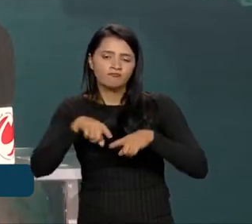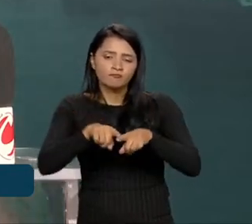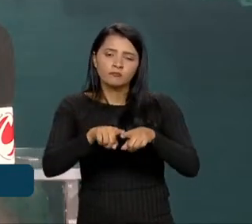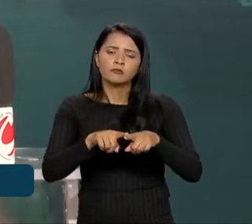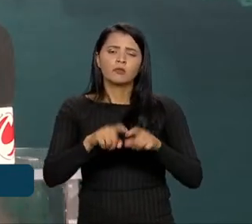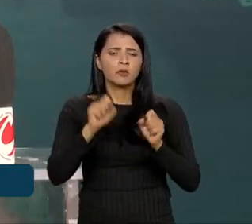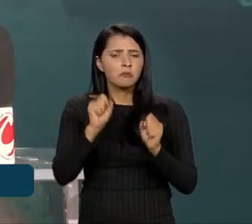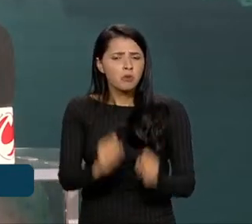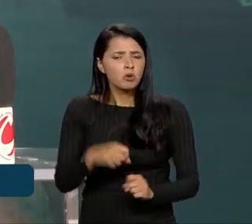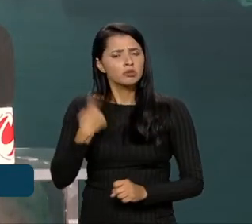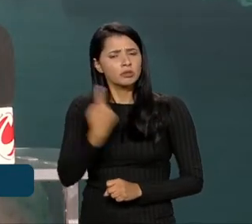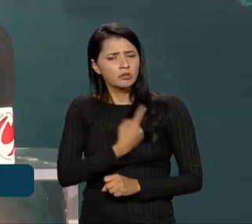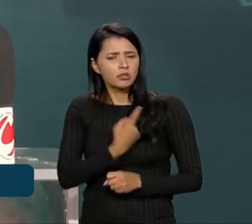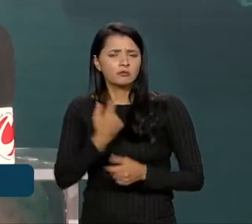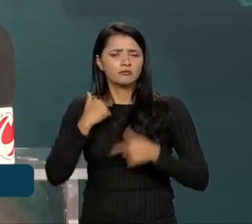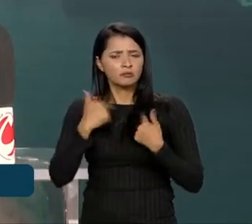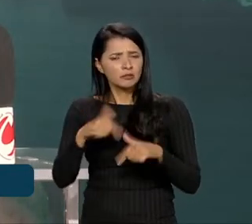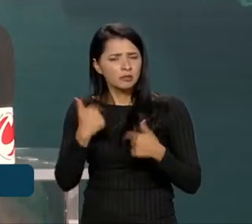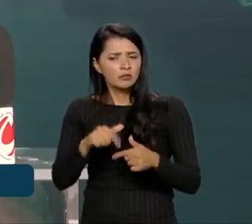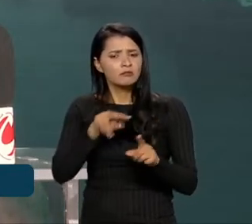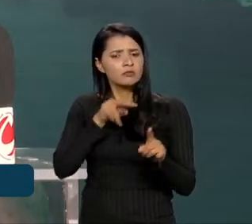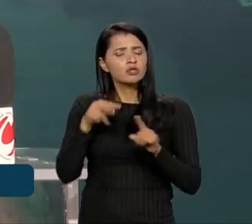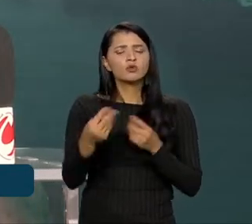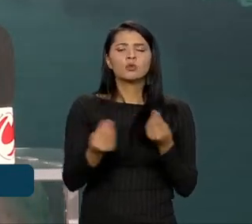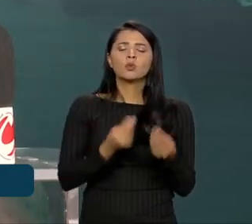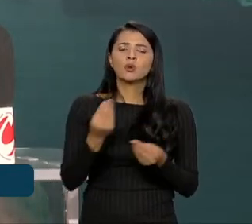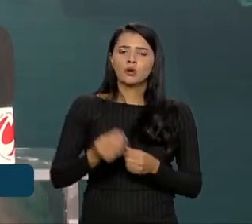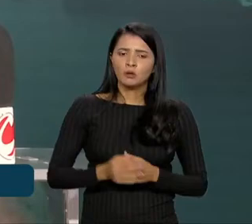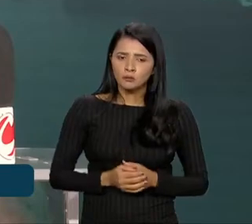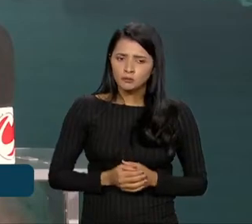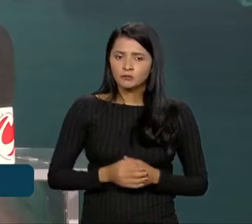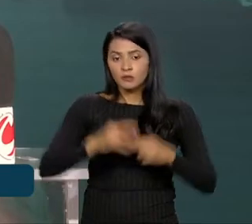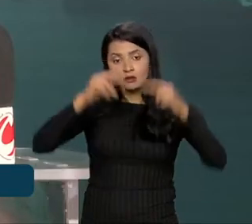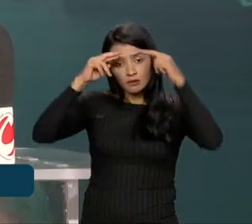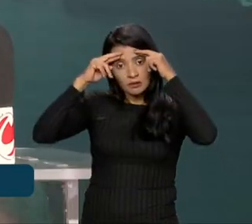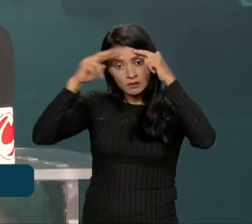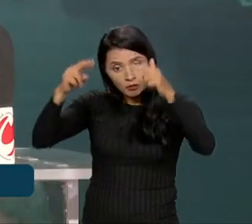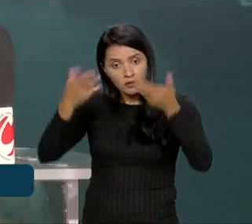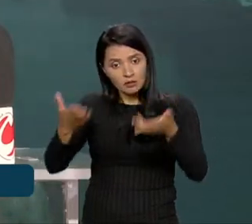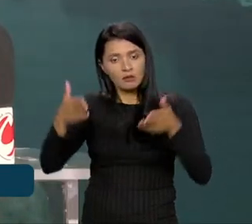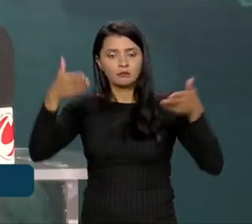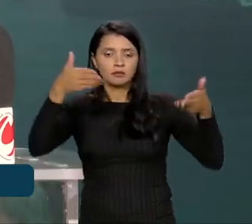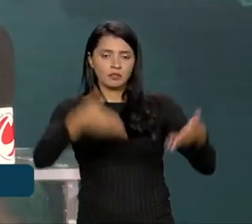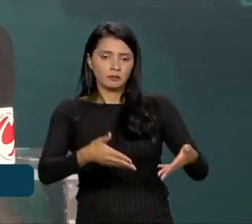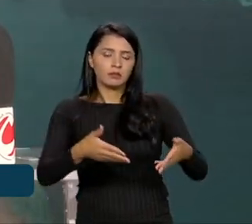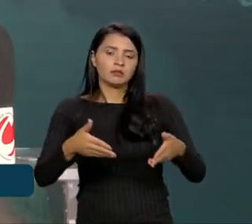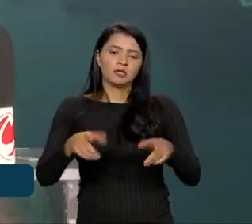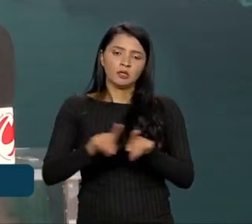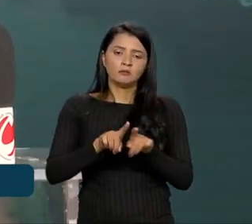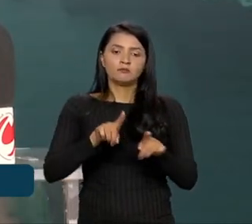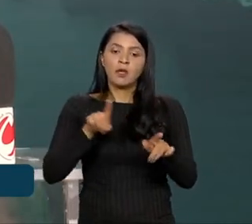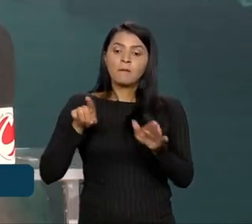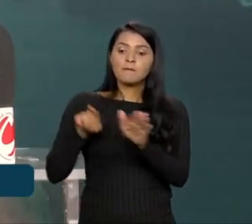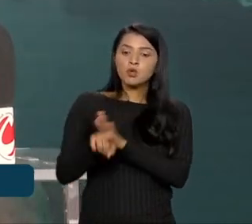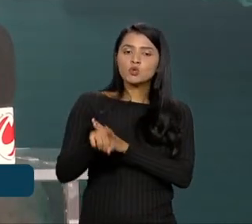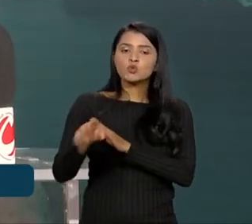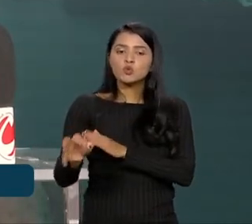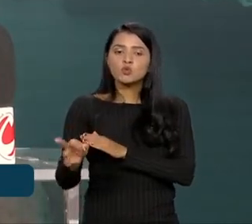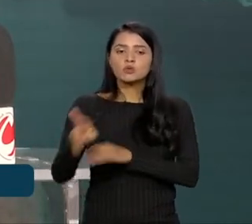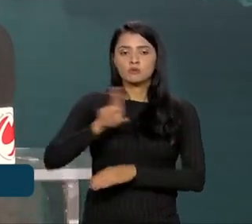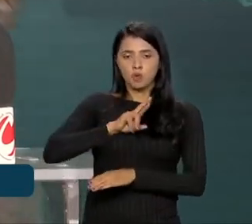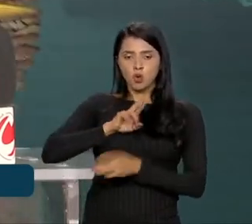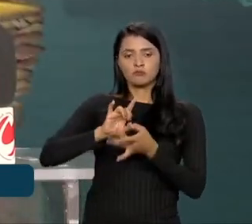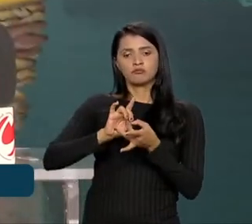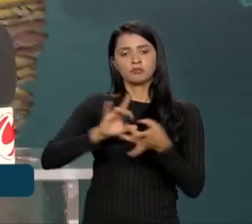que a gente possa trabalhar sempre na perspectiva de respeitar a participação, a consulta, né? A